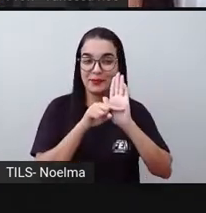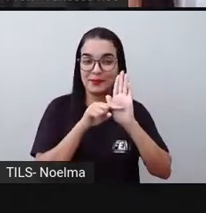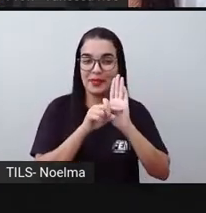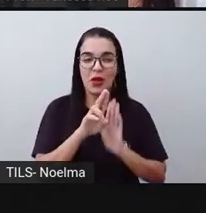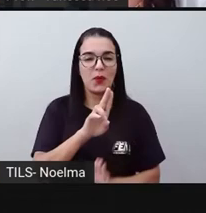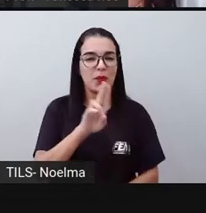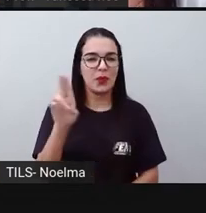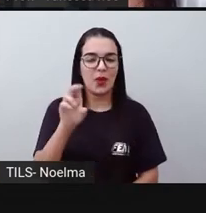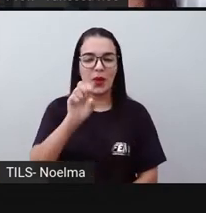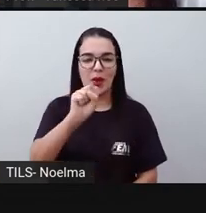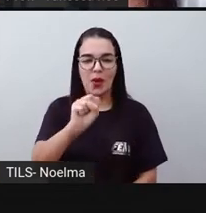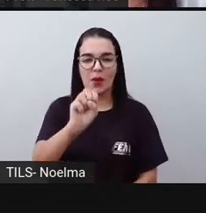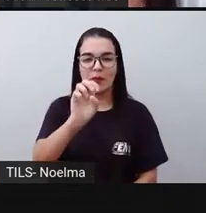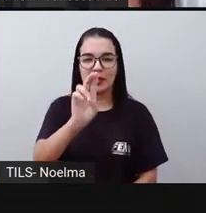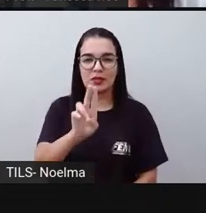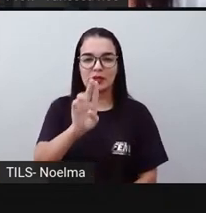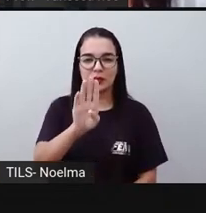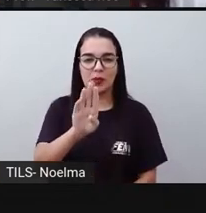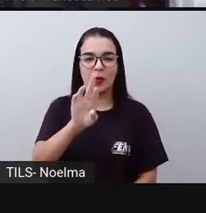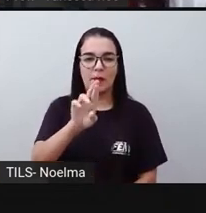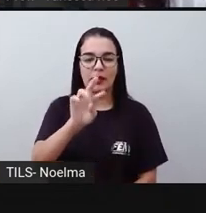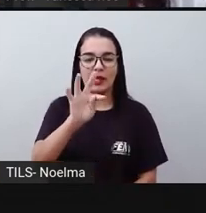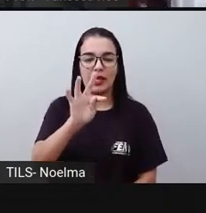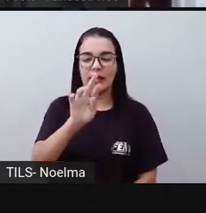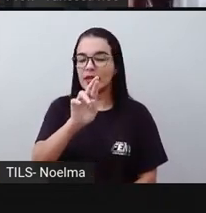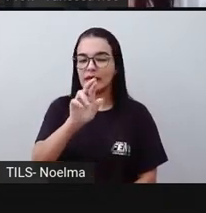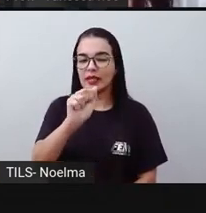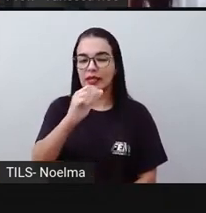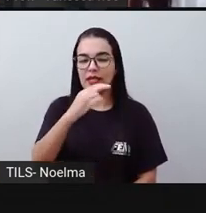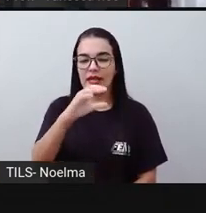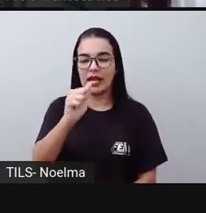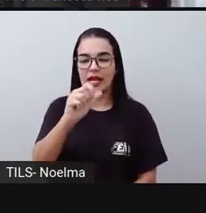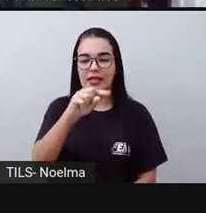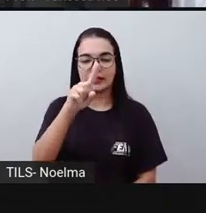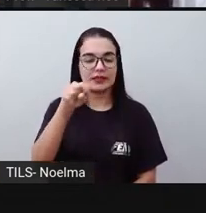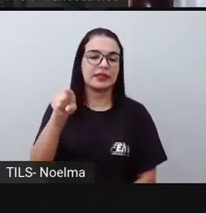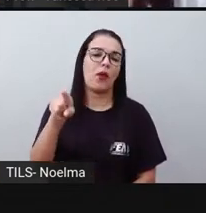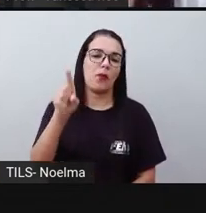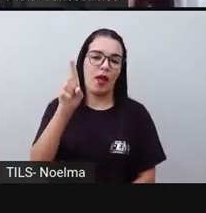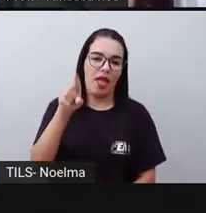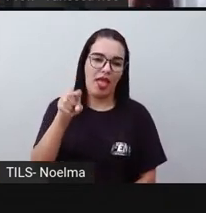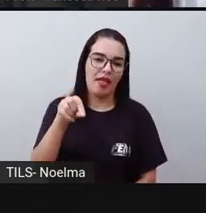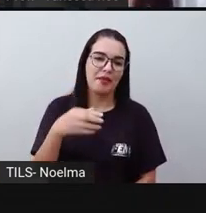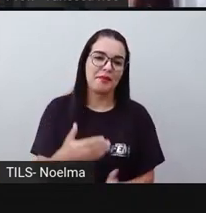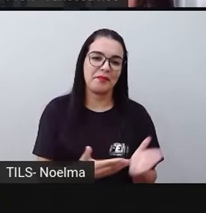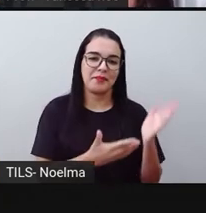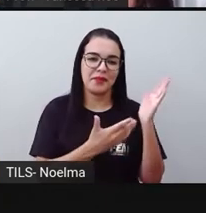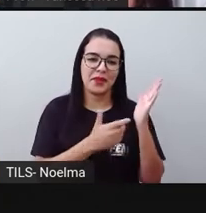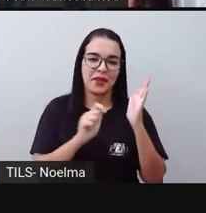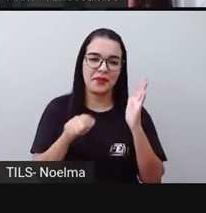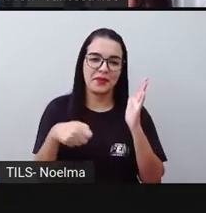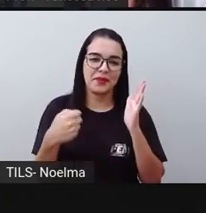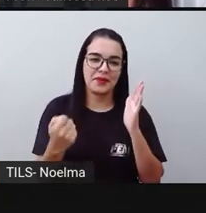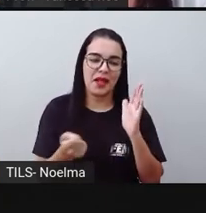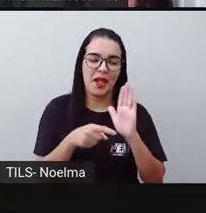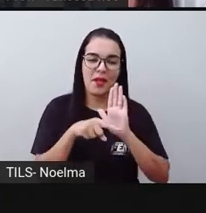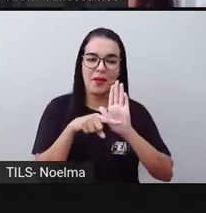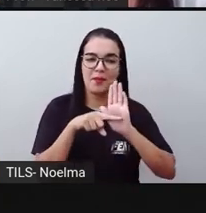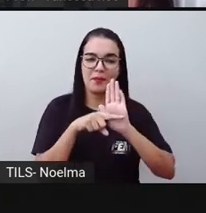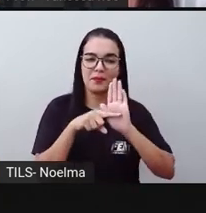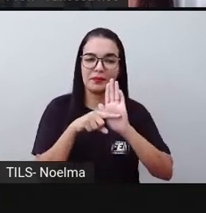E o sinal de menos, ele é utilizado para representar aí as operações relacionadas à